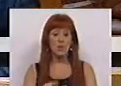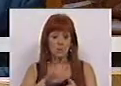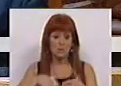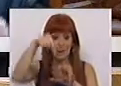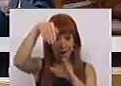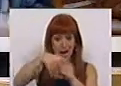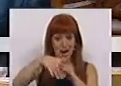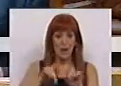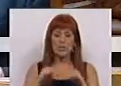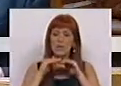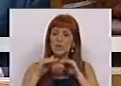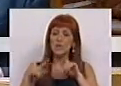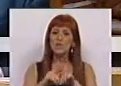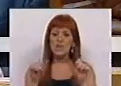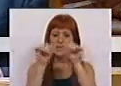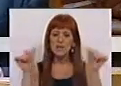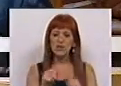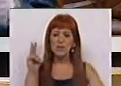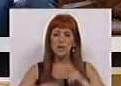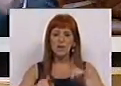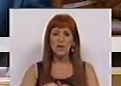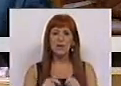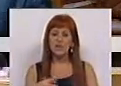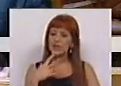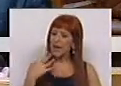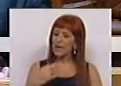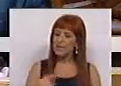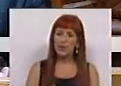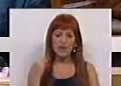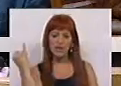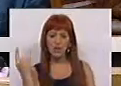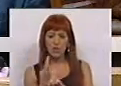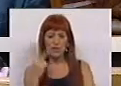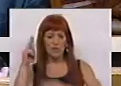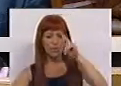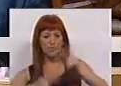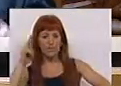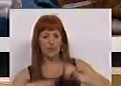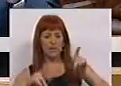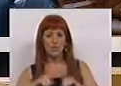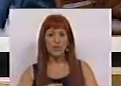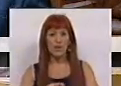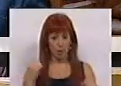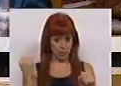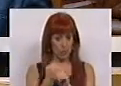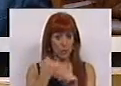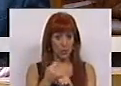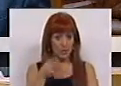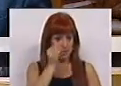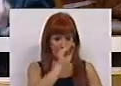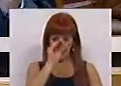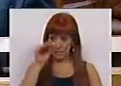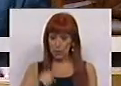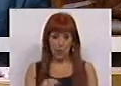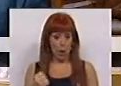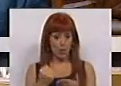interno, a estabilidade do sistema financeiro, a credibilidade das instituições financeiras e o papel da banca